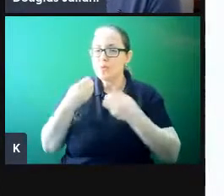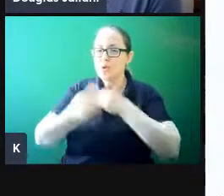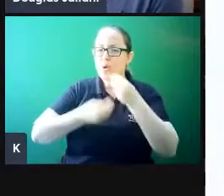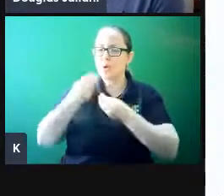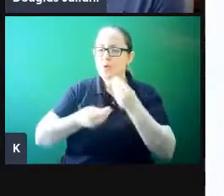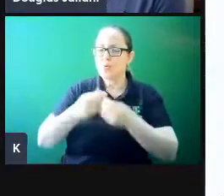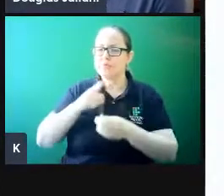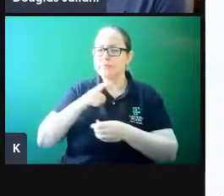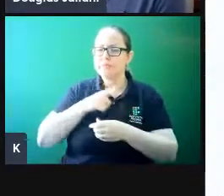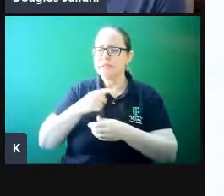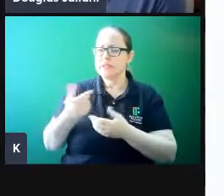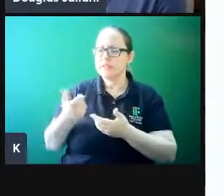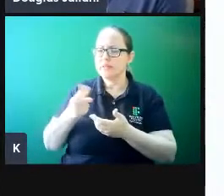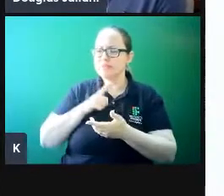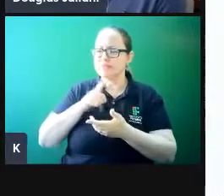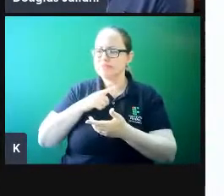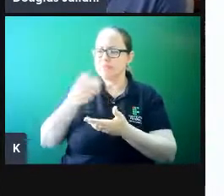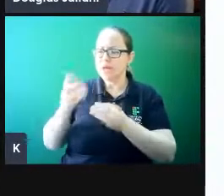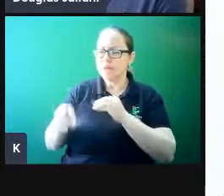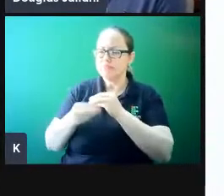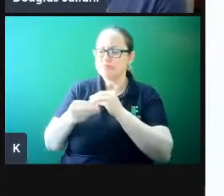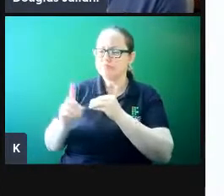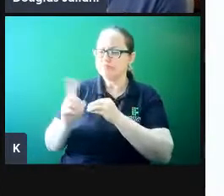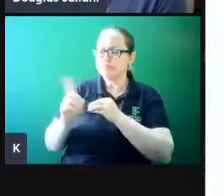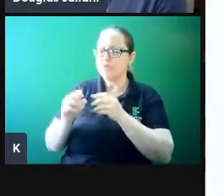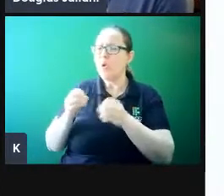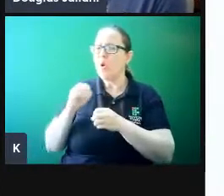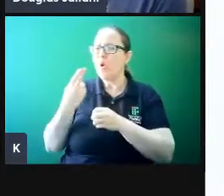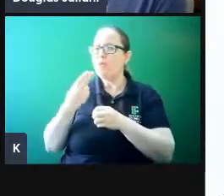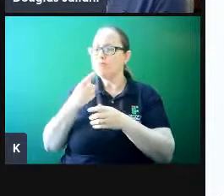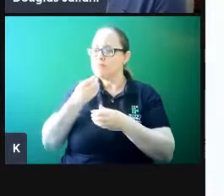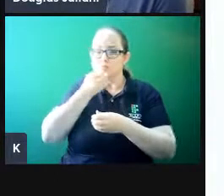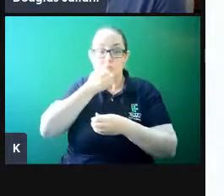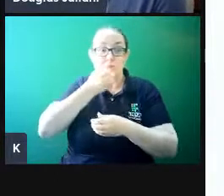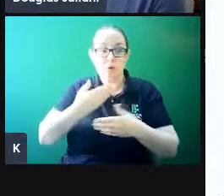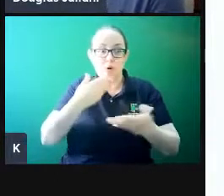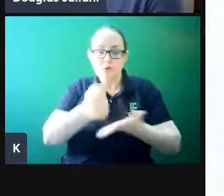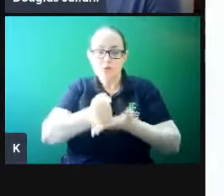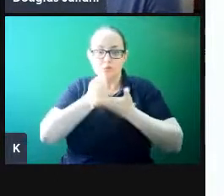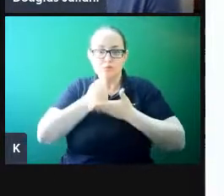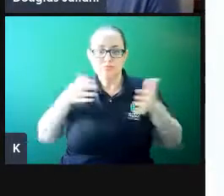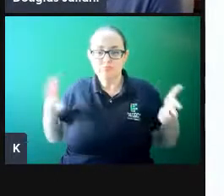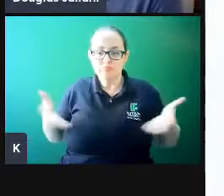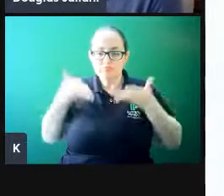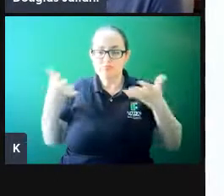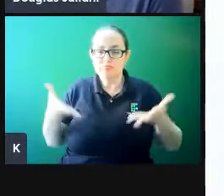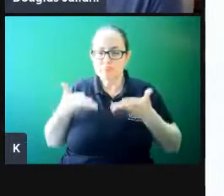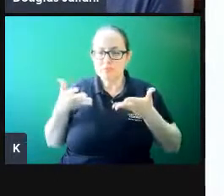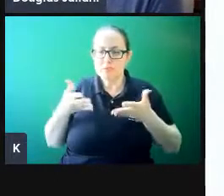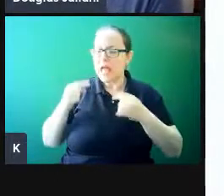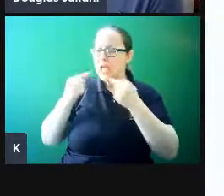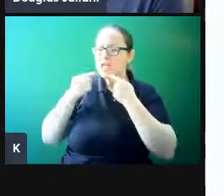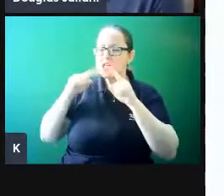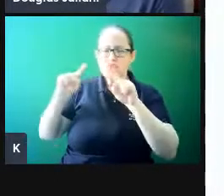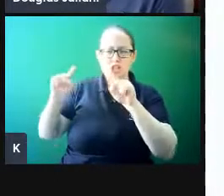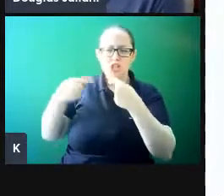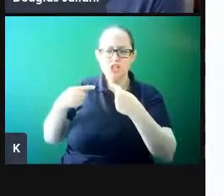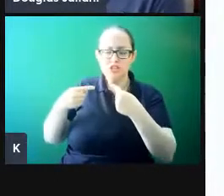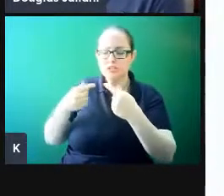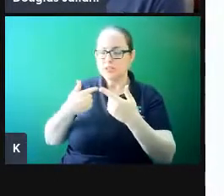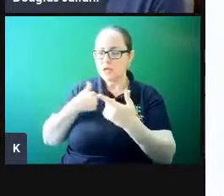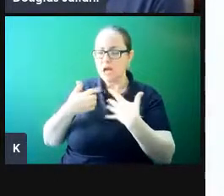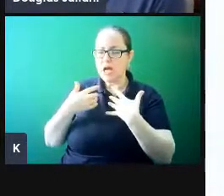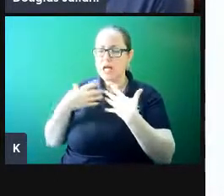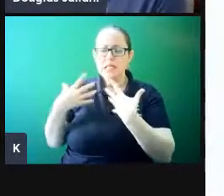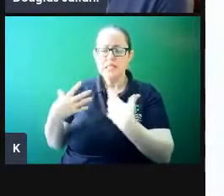infrutífero ou vê o esforço como um caminho para excelência? Com relação à crítica, a gente ignora o feedback ou a gente aprende com a crítica?